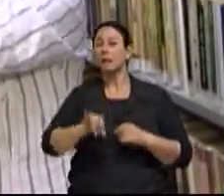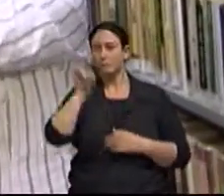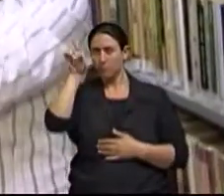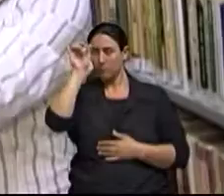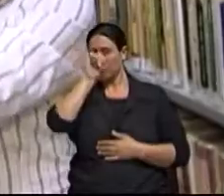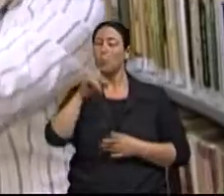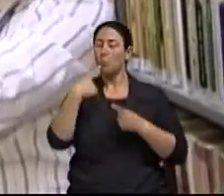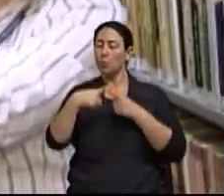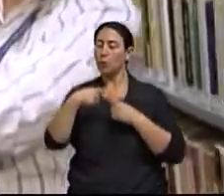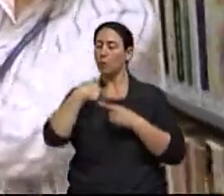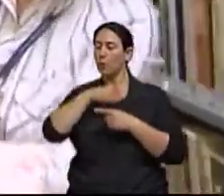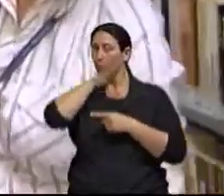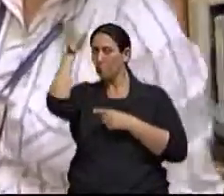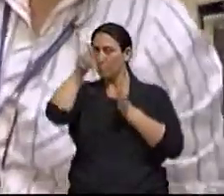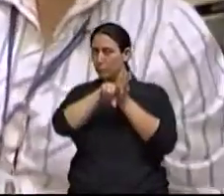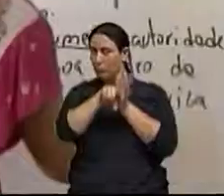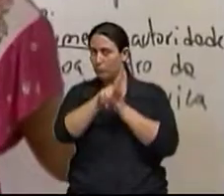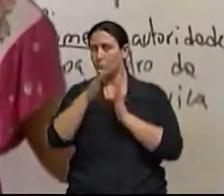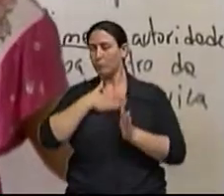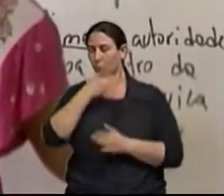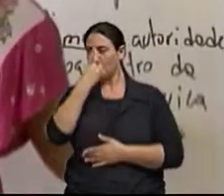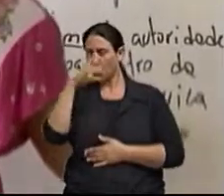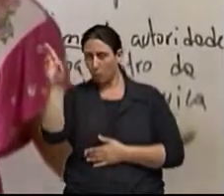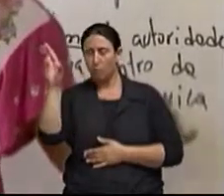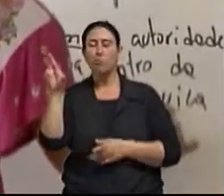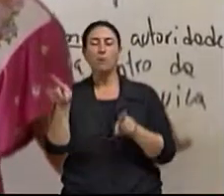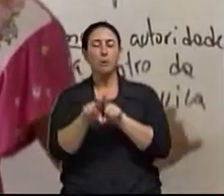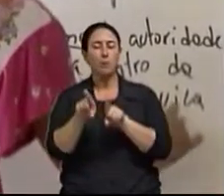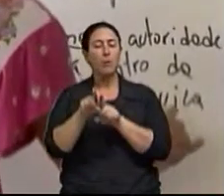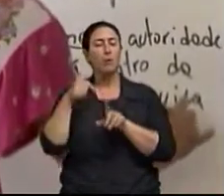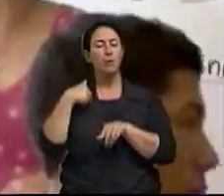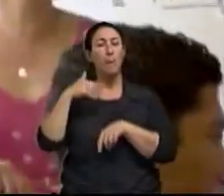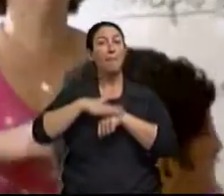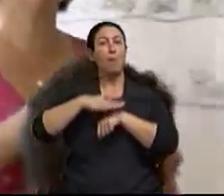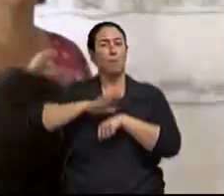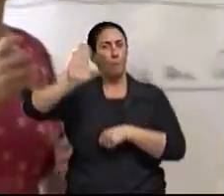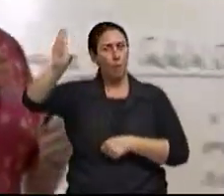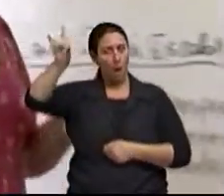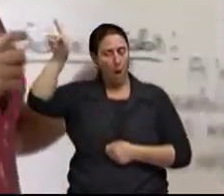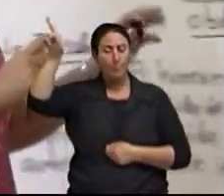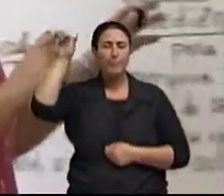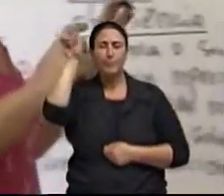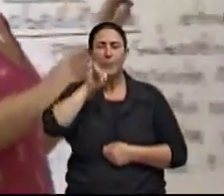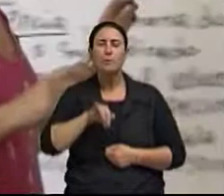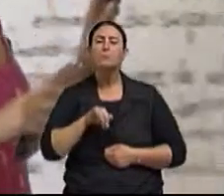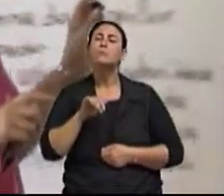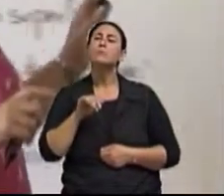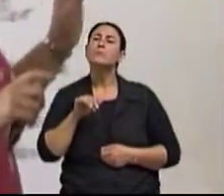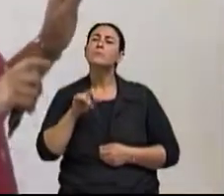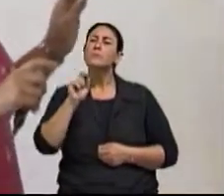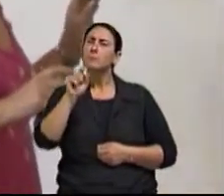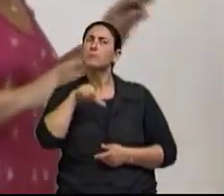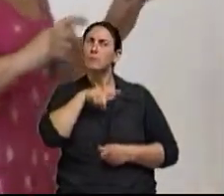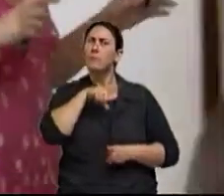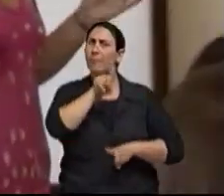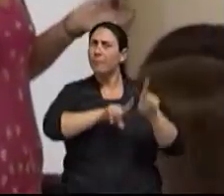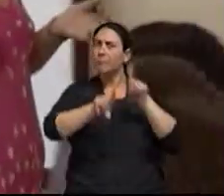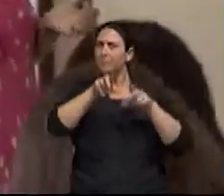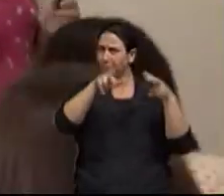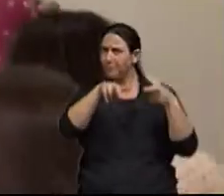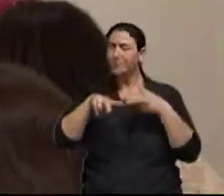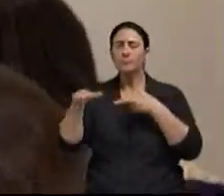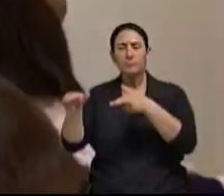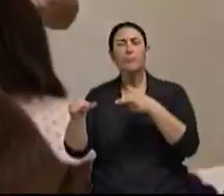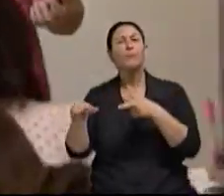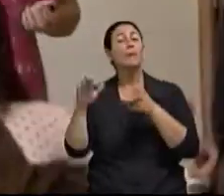onde eu fiz meus estudos de doutorado e é onde fiquei mais tempo da minha vida, eles têm algumas regiões de uma legislação que